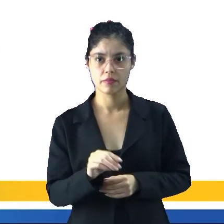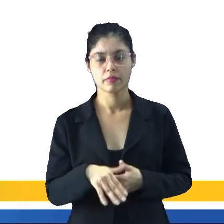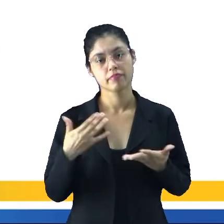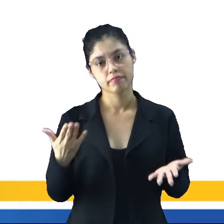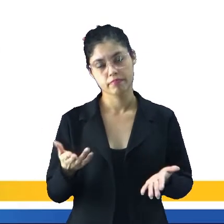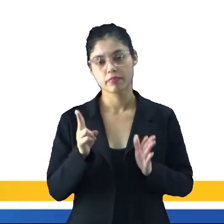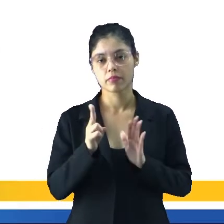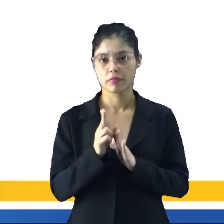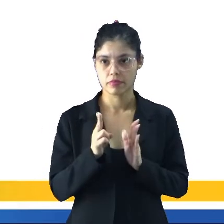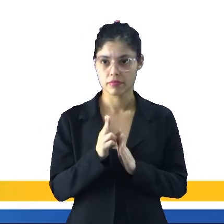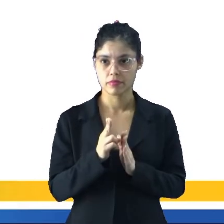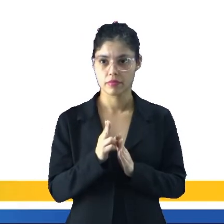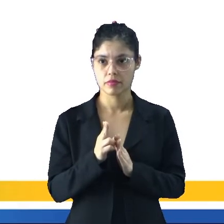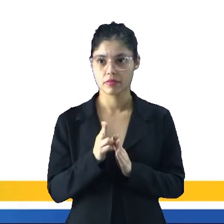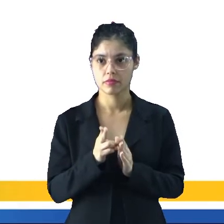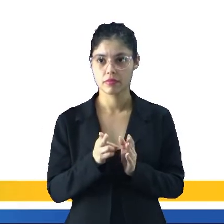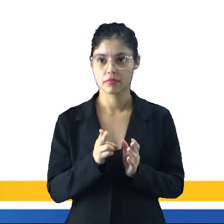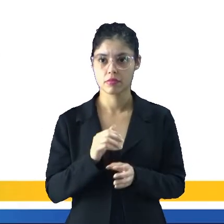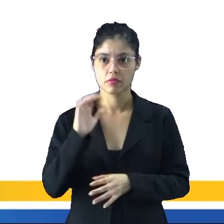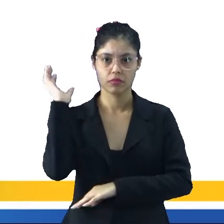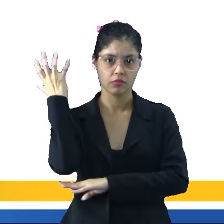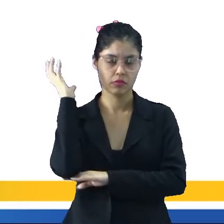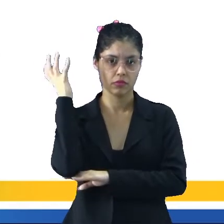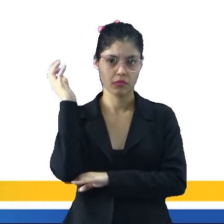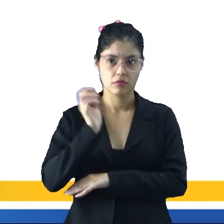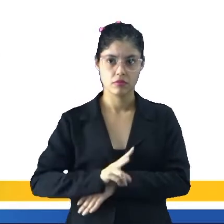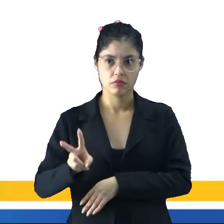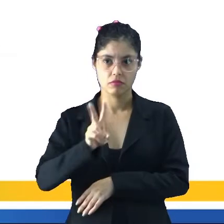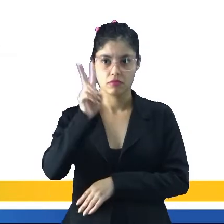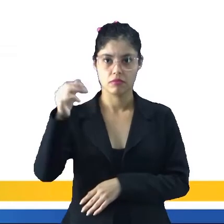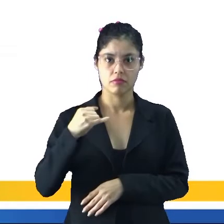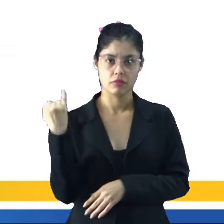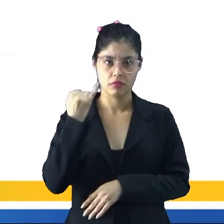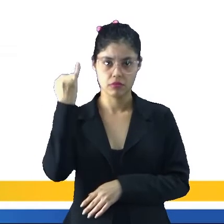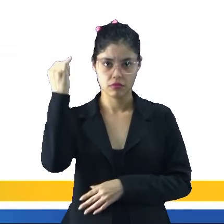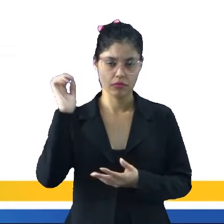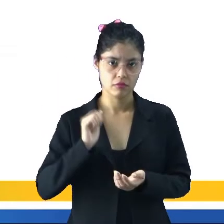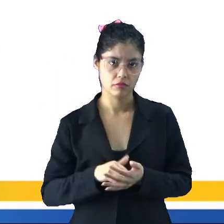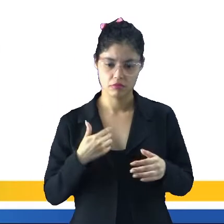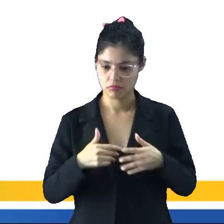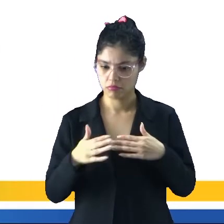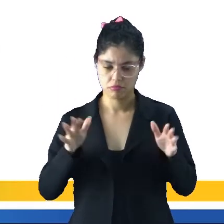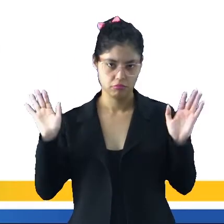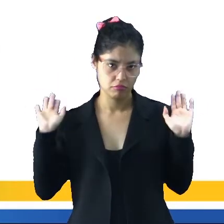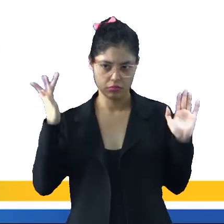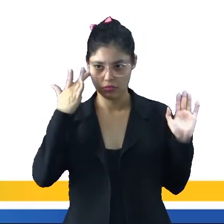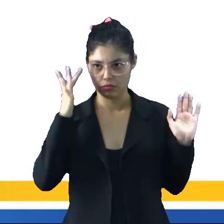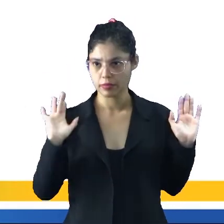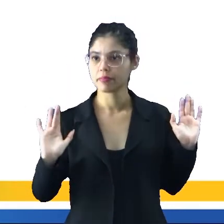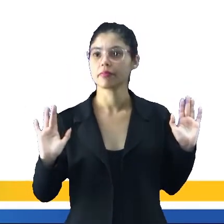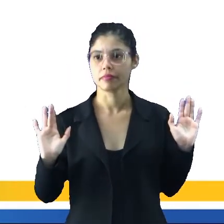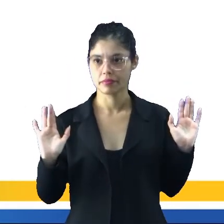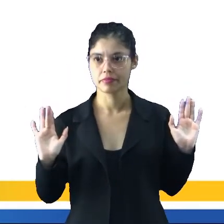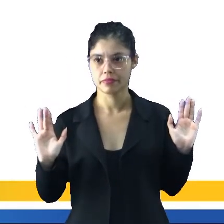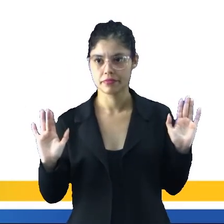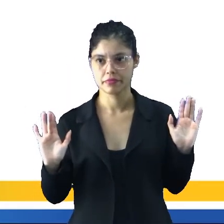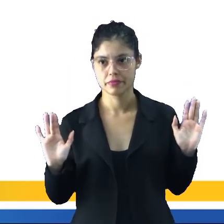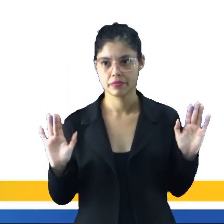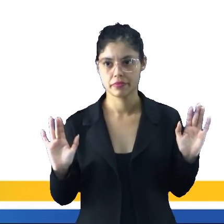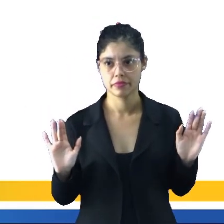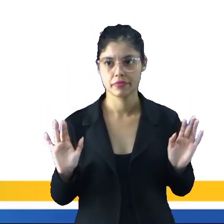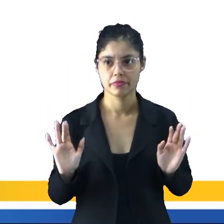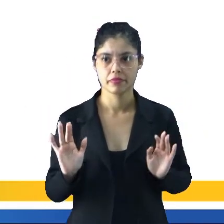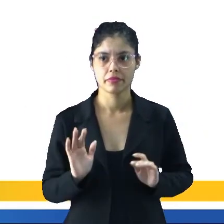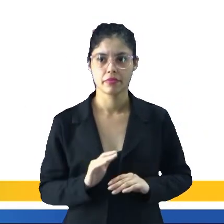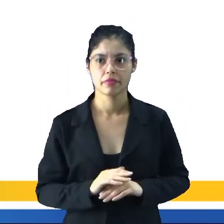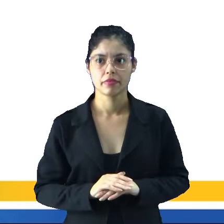indígena, né, a seringueira não é uma árvore dotada de valor especial. Eles estavam ali, simplesmente, naquele bioma e acabaram,